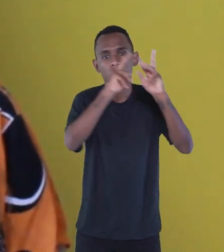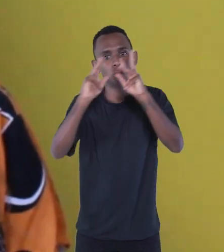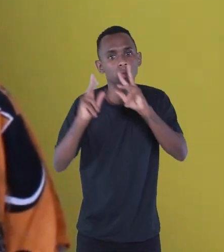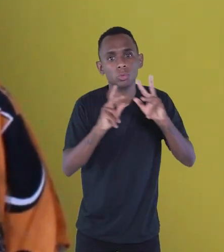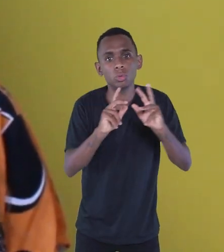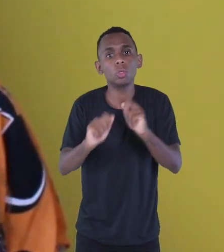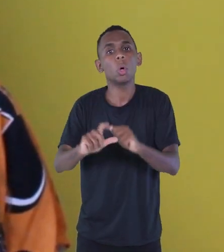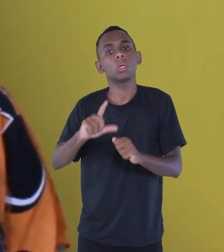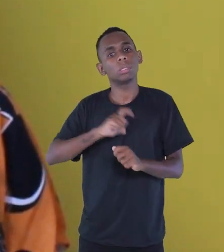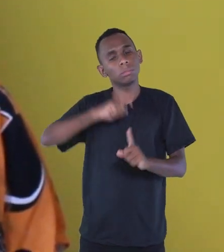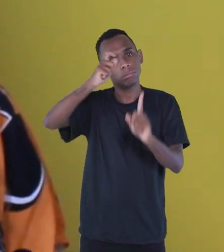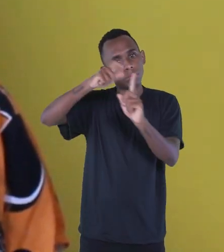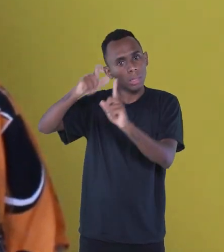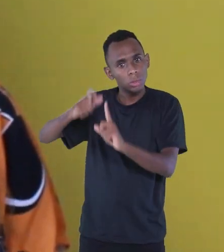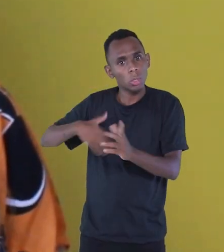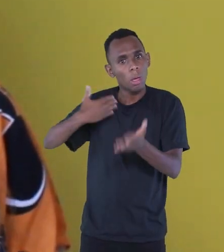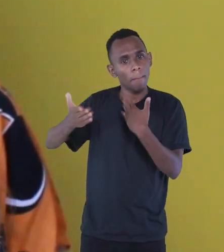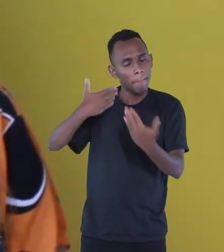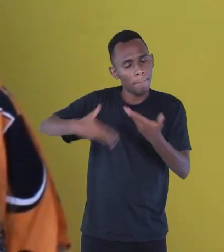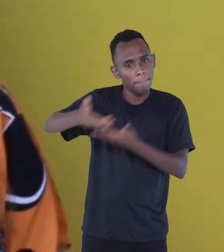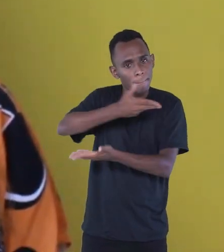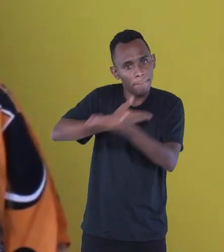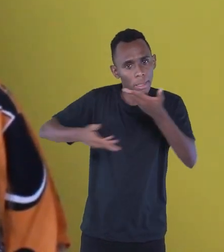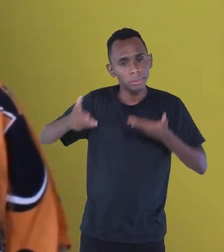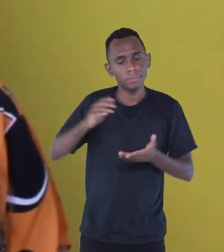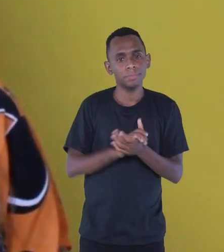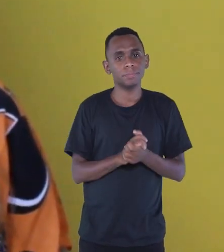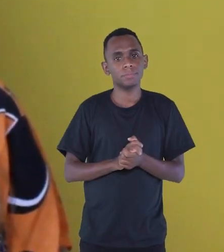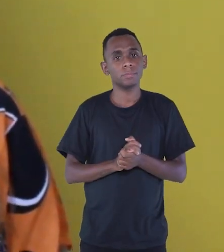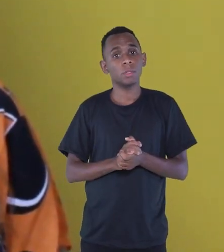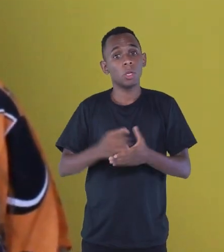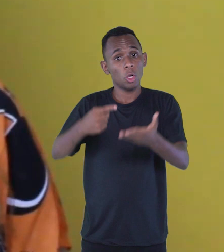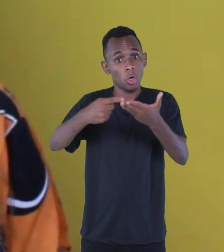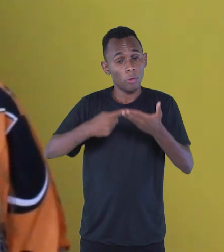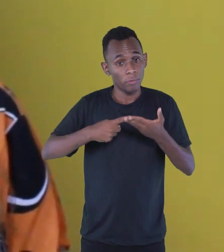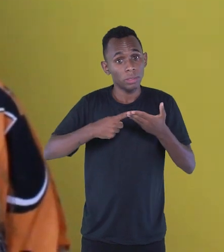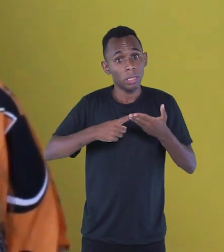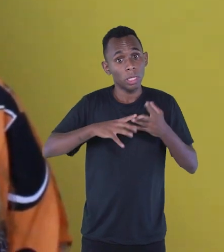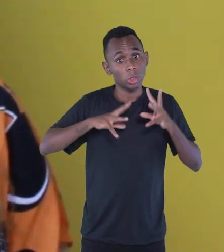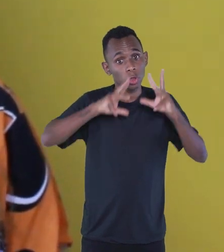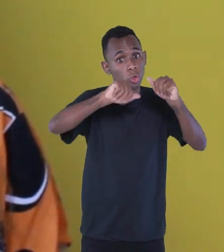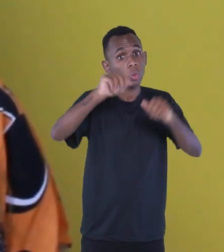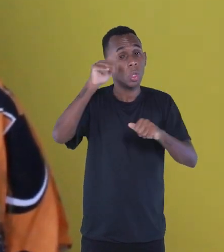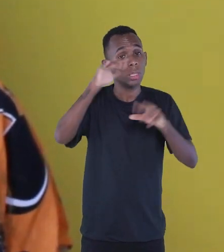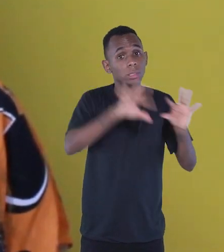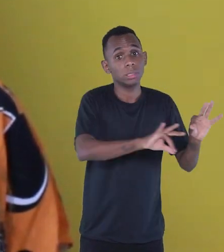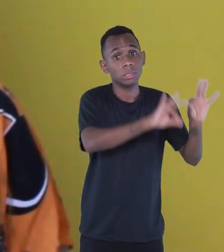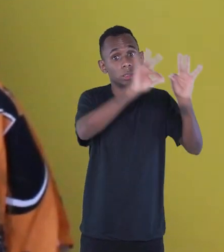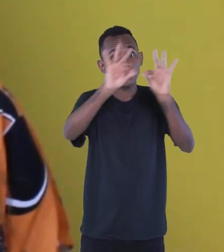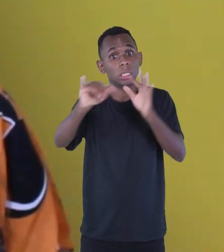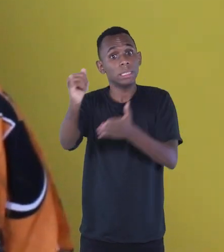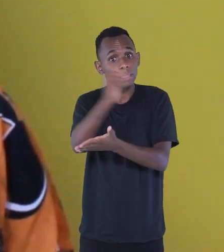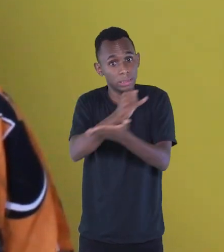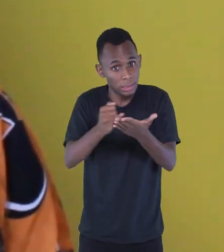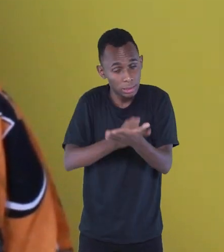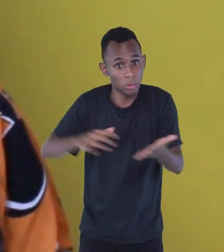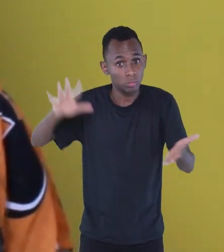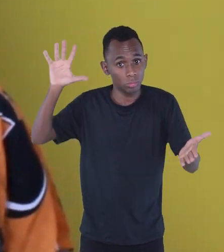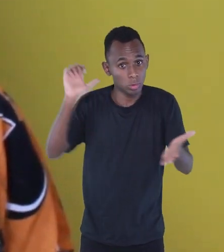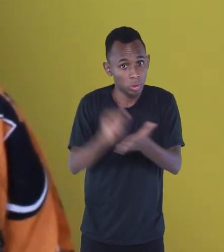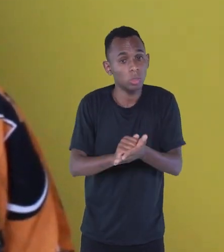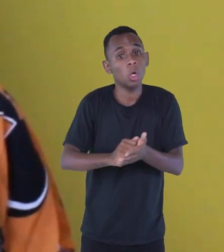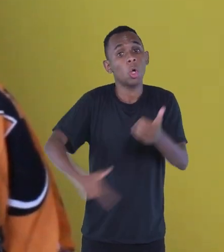e internacional. Convidar as pessoas que estão nos assistindo para assinar o canal, para